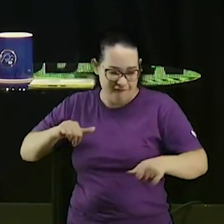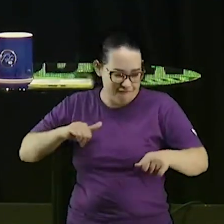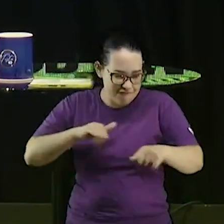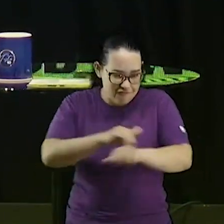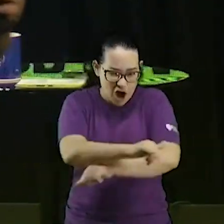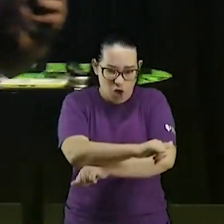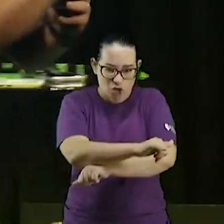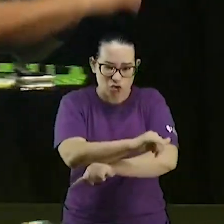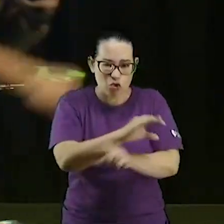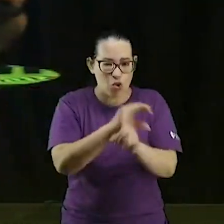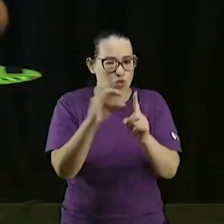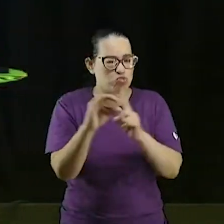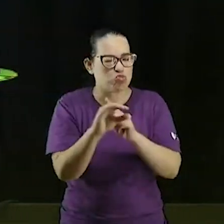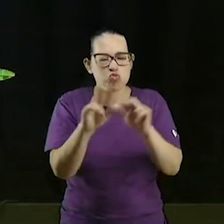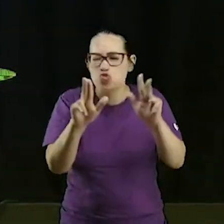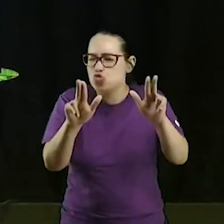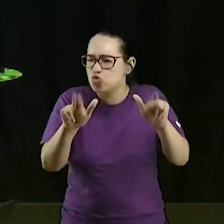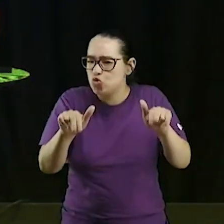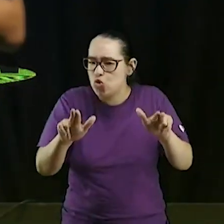nunca